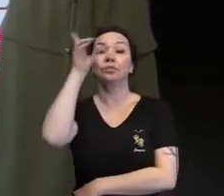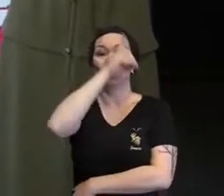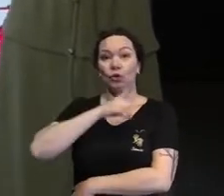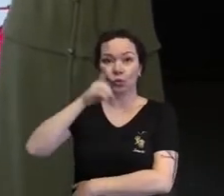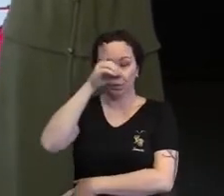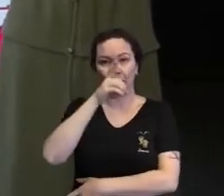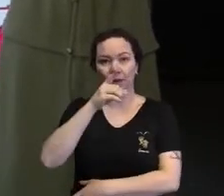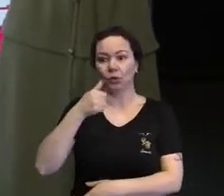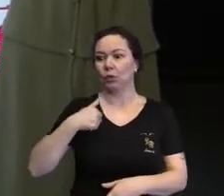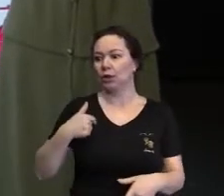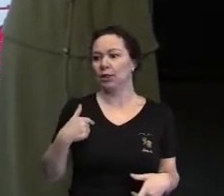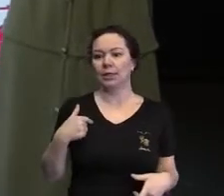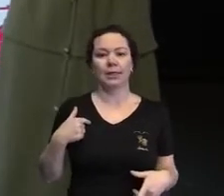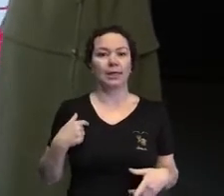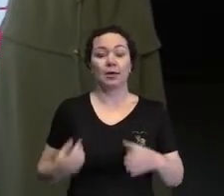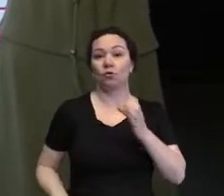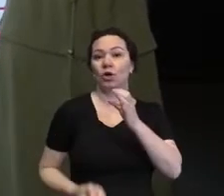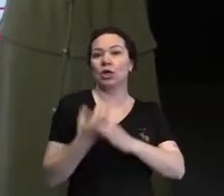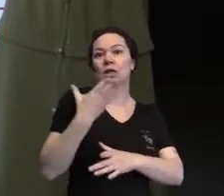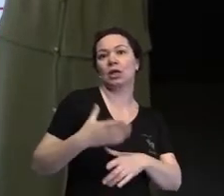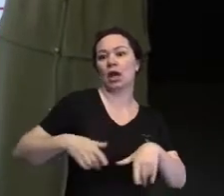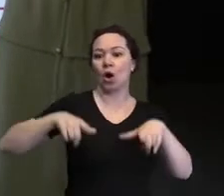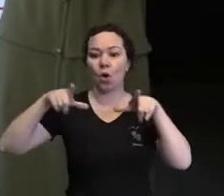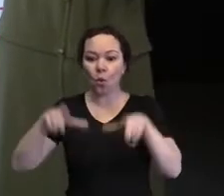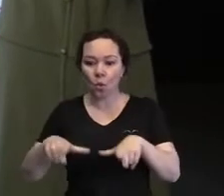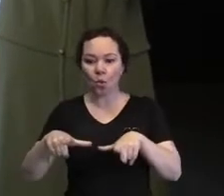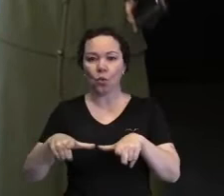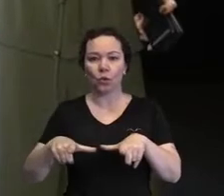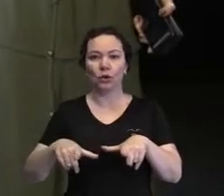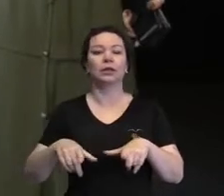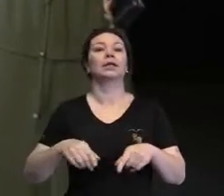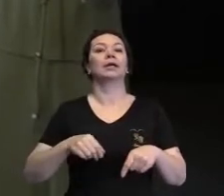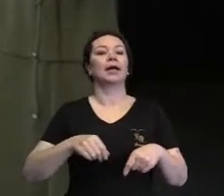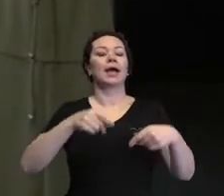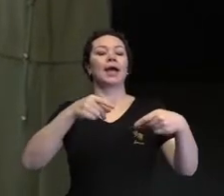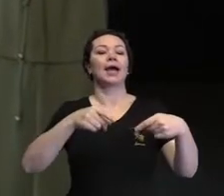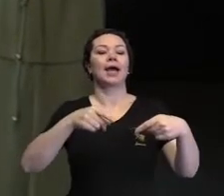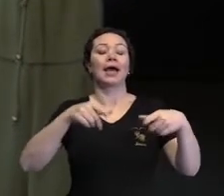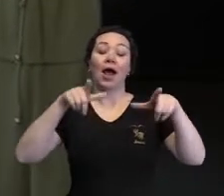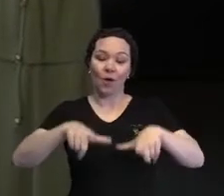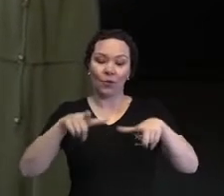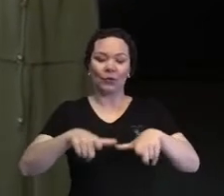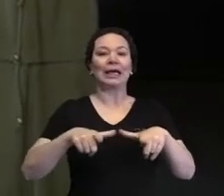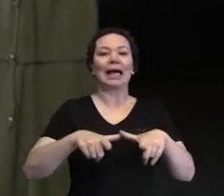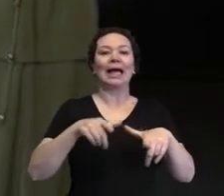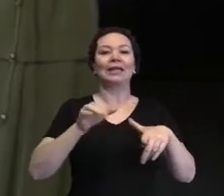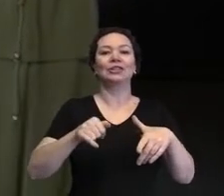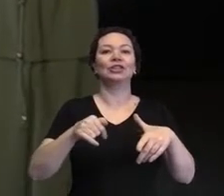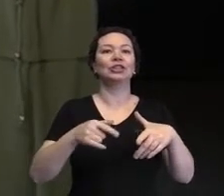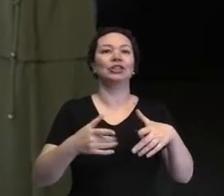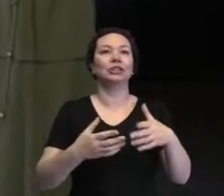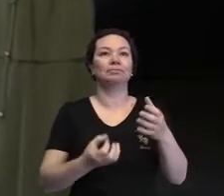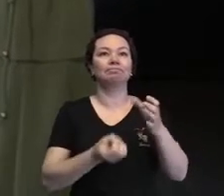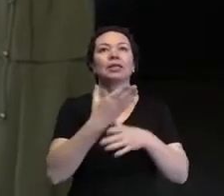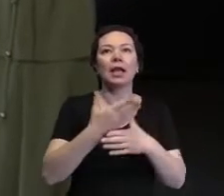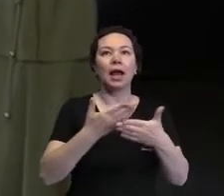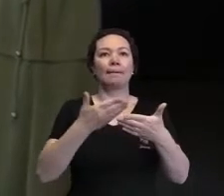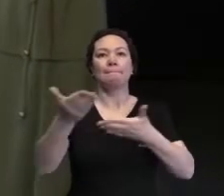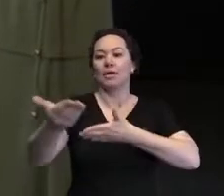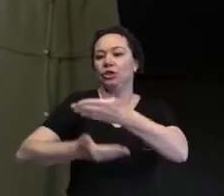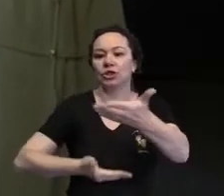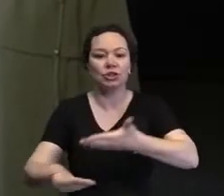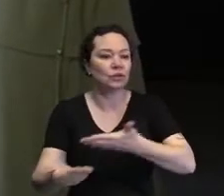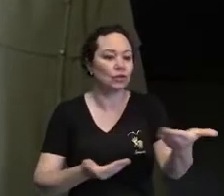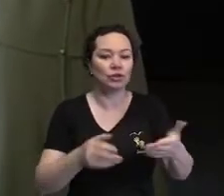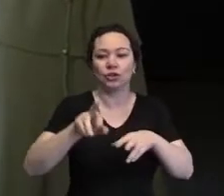revolta, eu resolvi criar um espaço de escuta e compartilhamento. Que foi o projeto Irmãos, para dividir, de